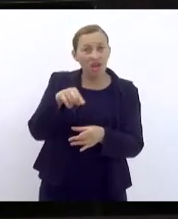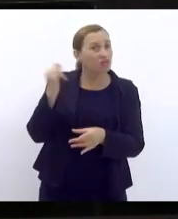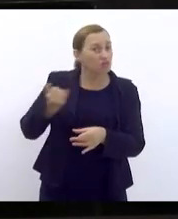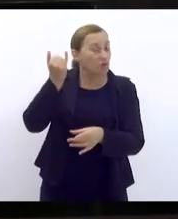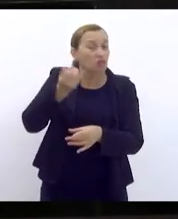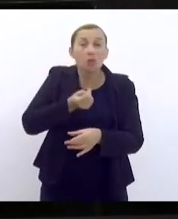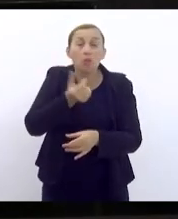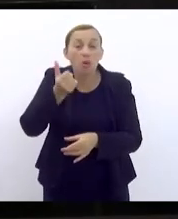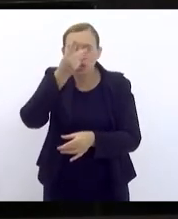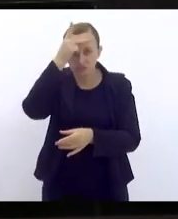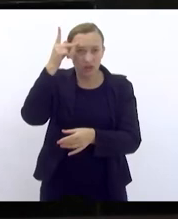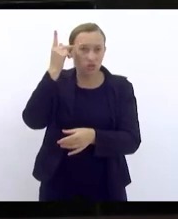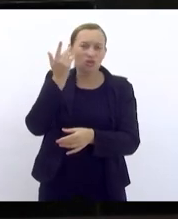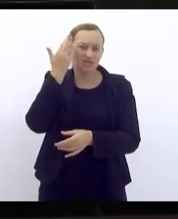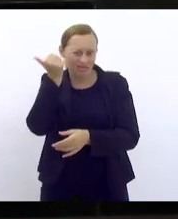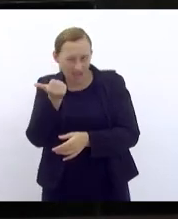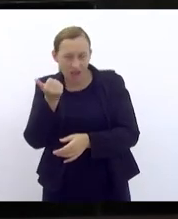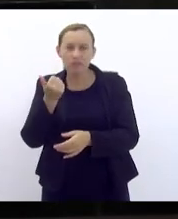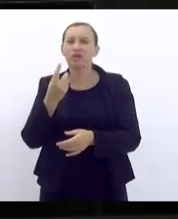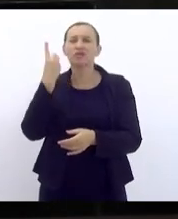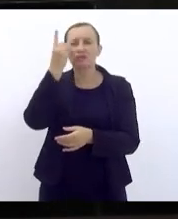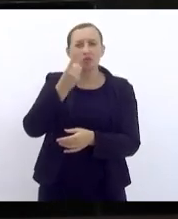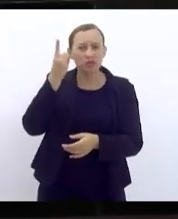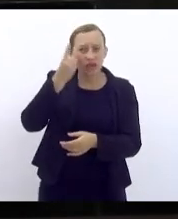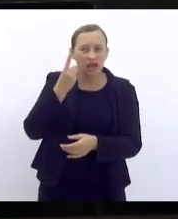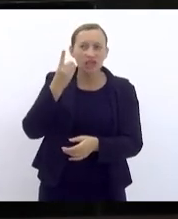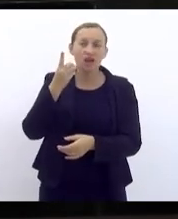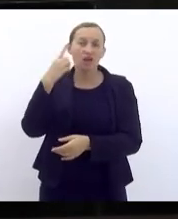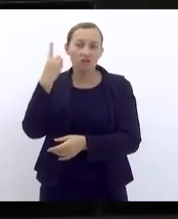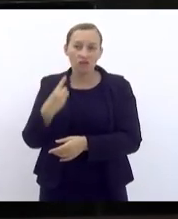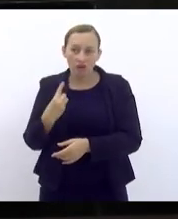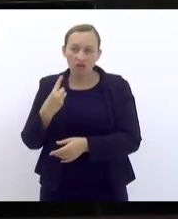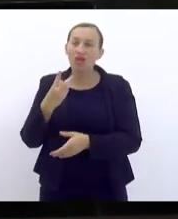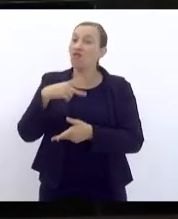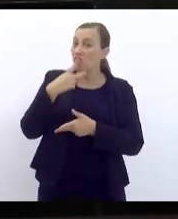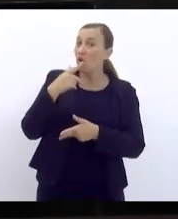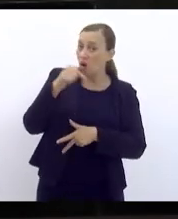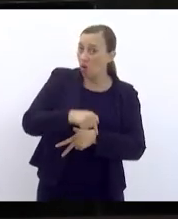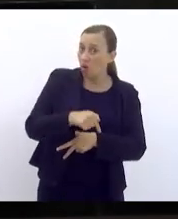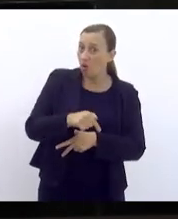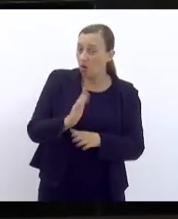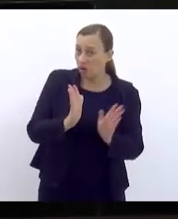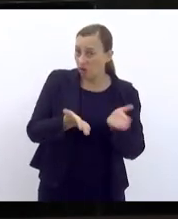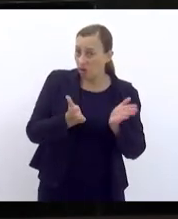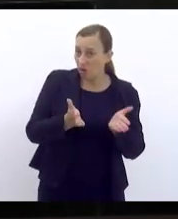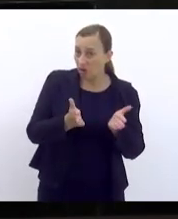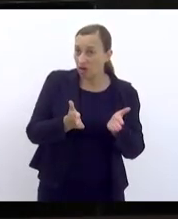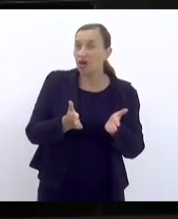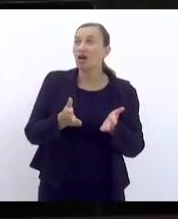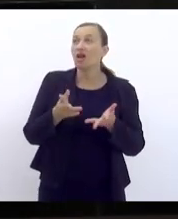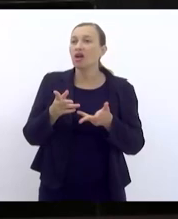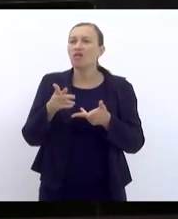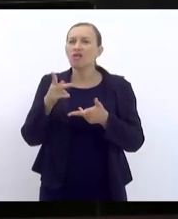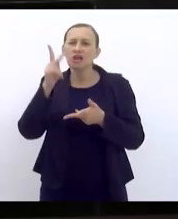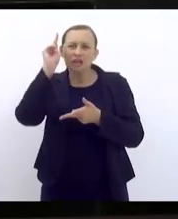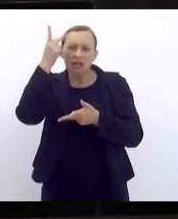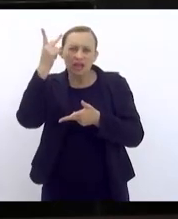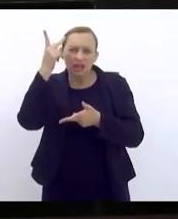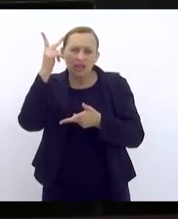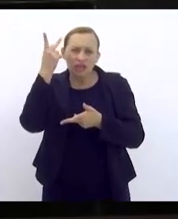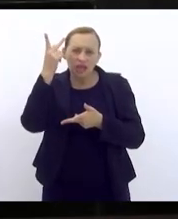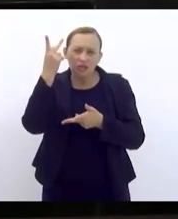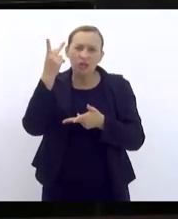gente sabe, a deputada Dani Monteiro falou aqui agora, vendo até a questão histórica também,